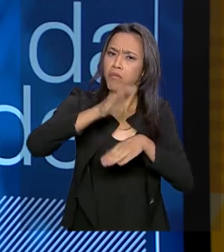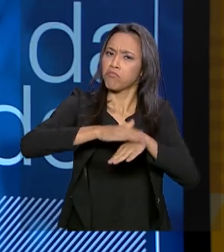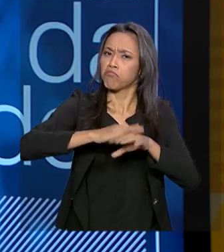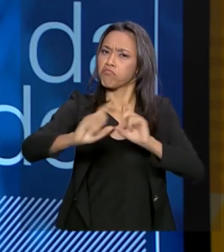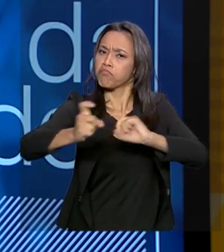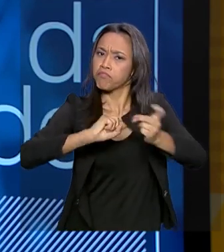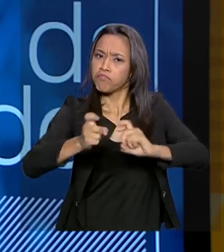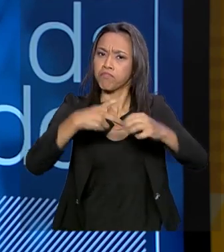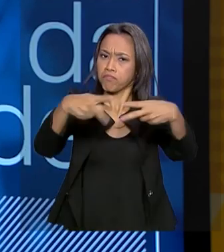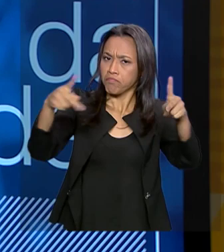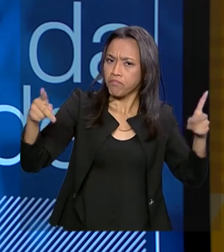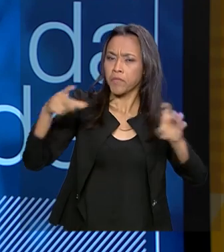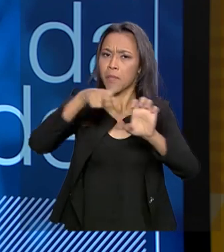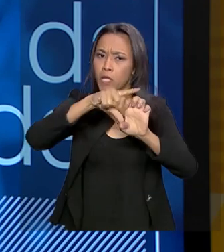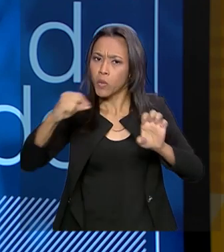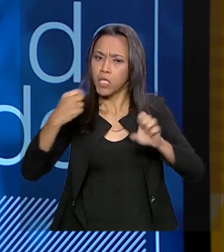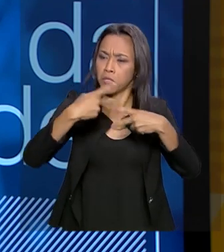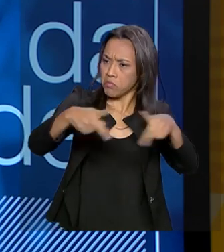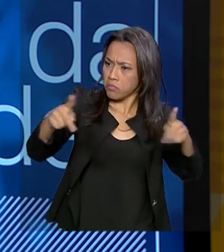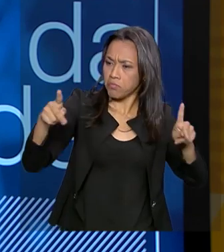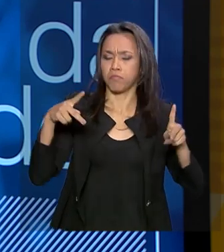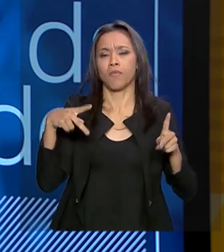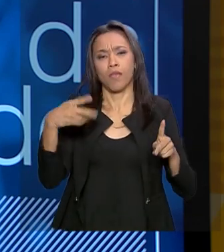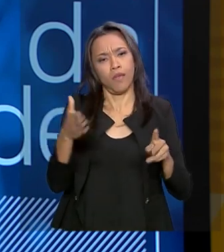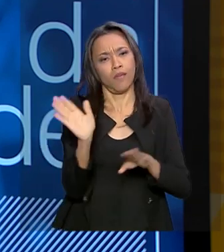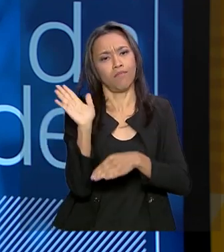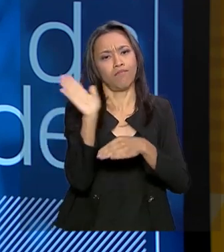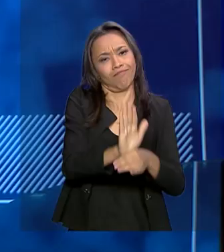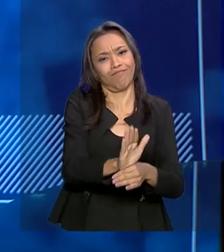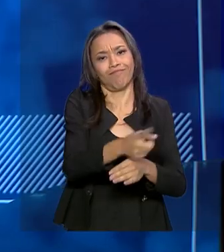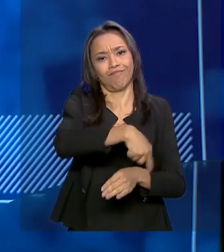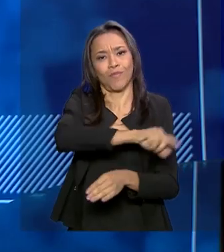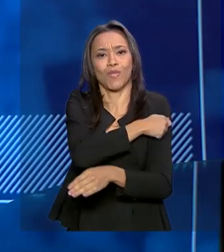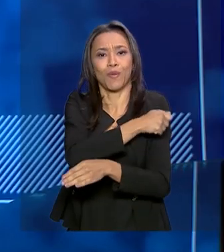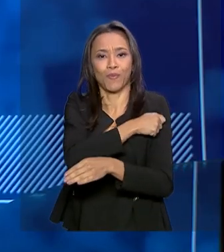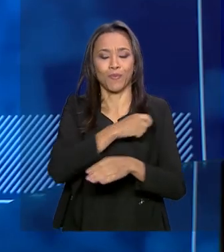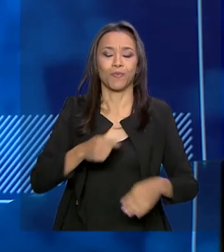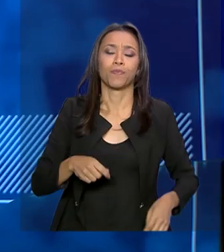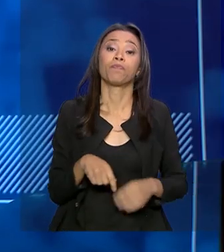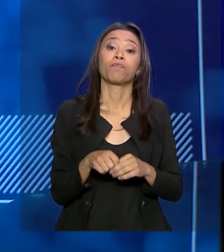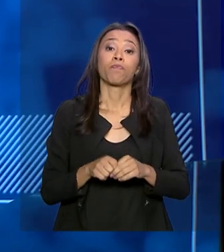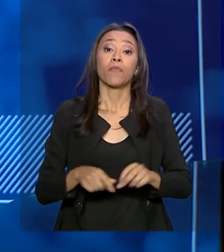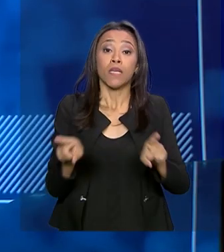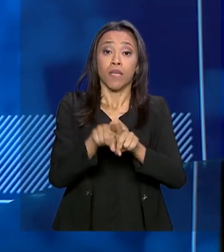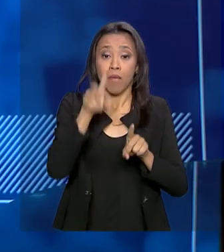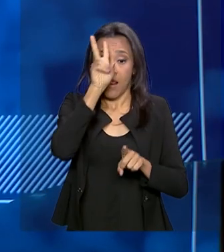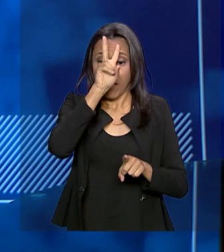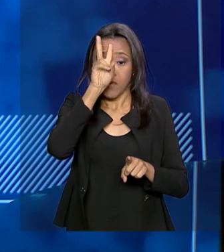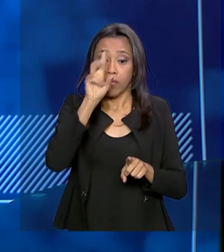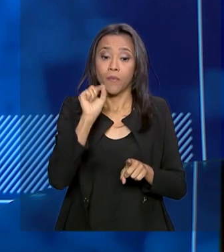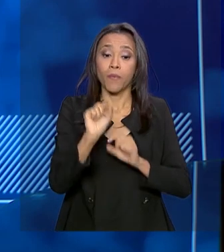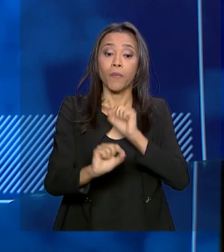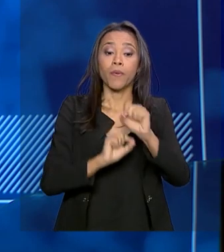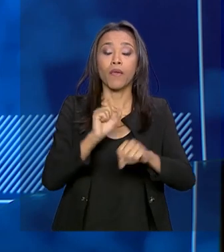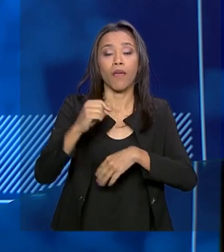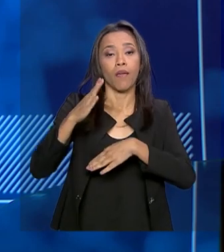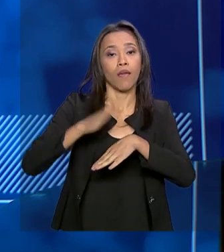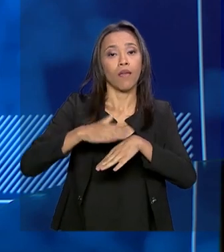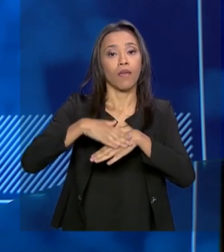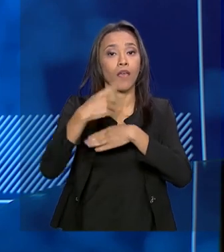inovação, de empreendedorismo e, acima de tudo, beneficiar os nossos alunos. E, lembrando, como você falou, que a opção